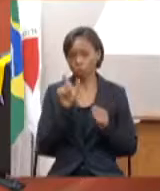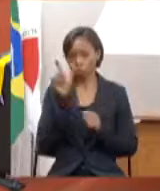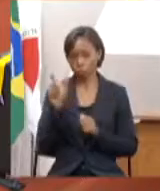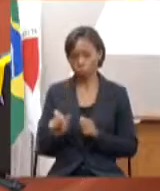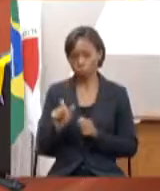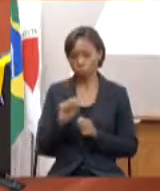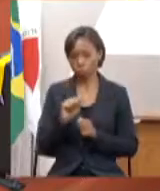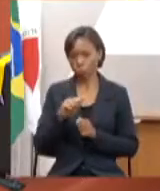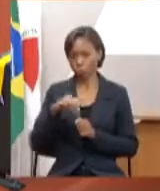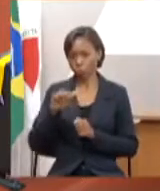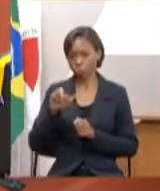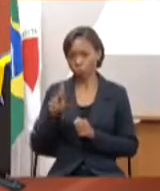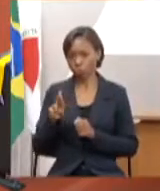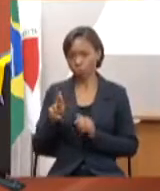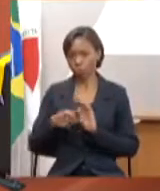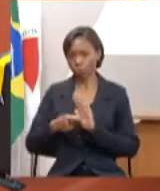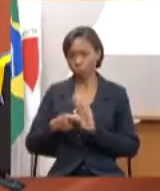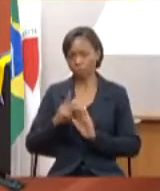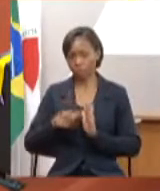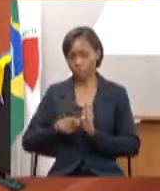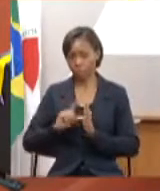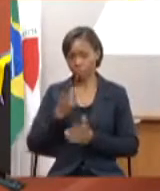do SAME bom